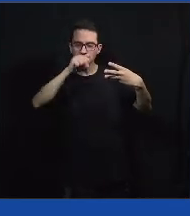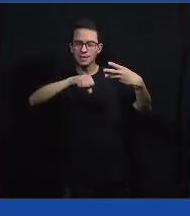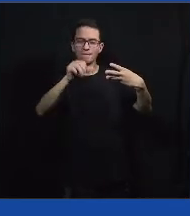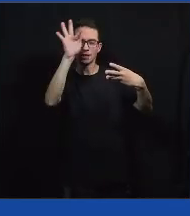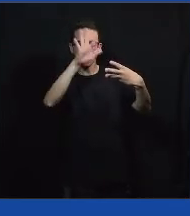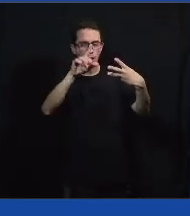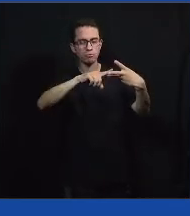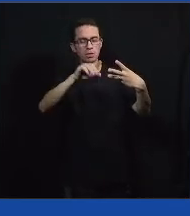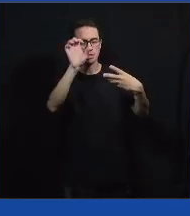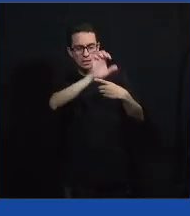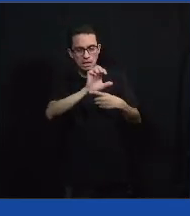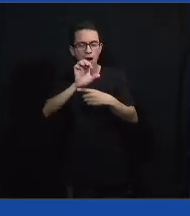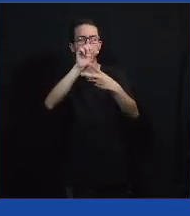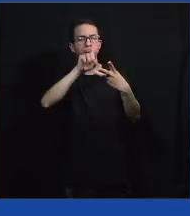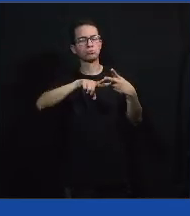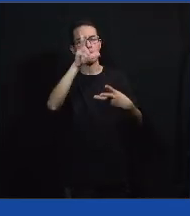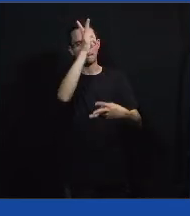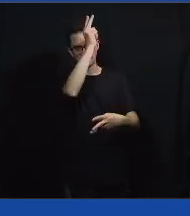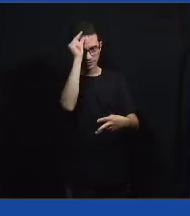governamental.